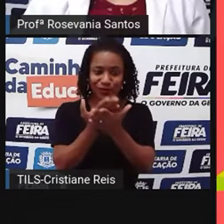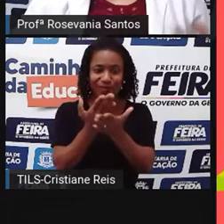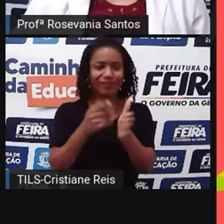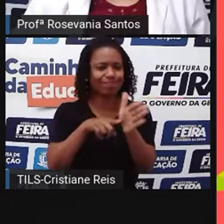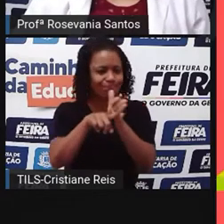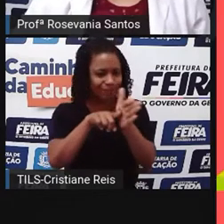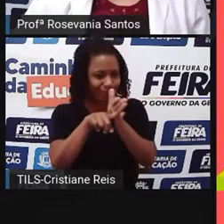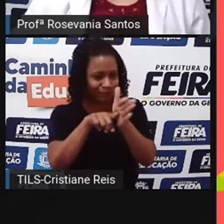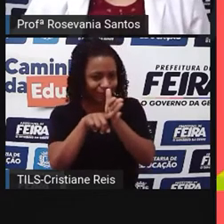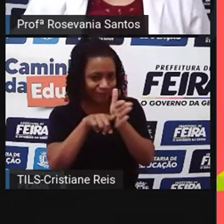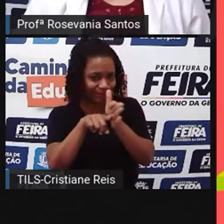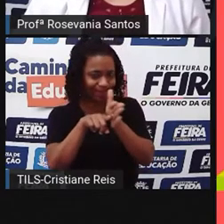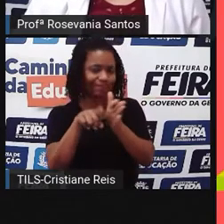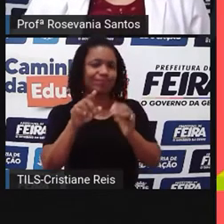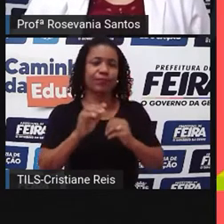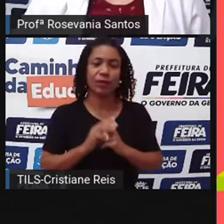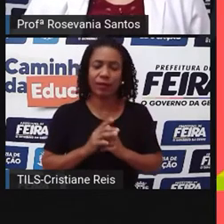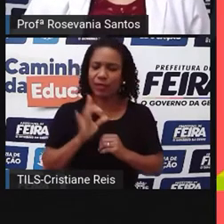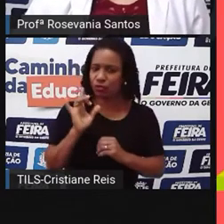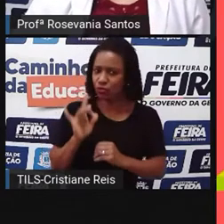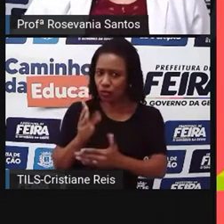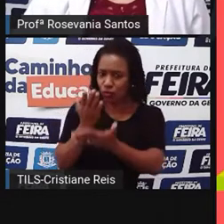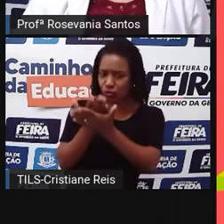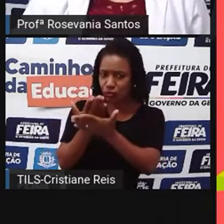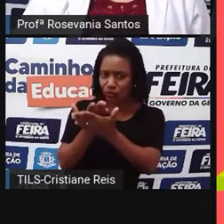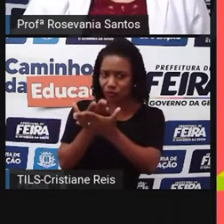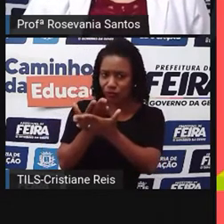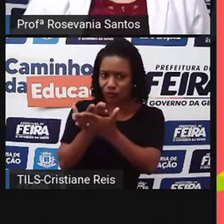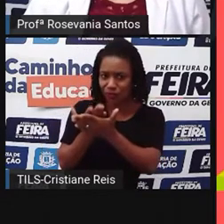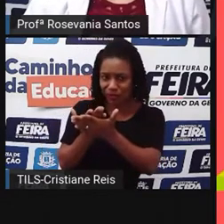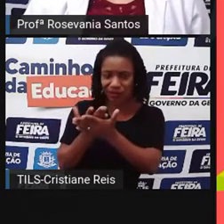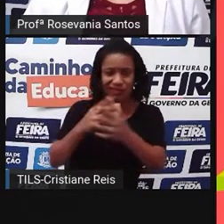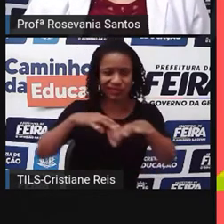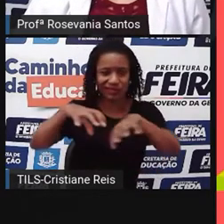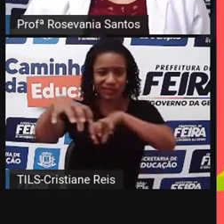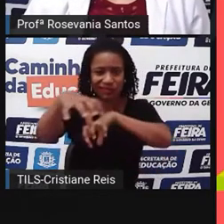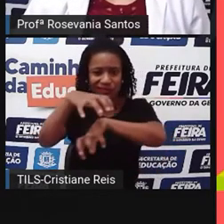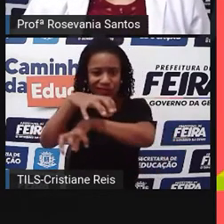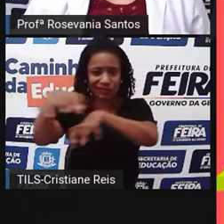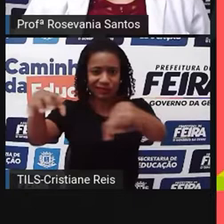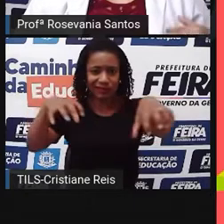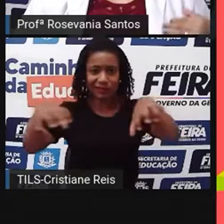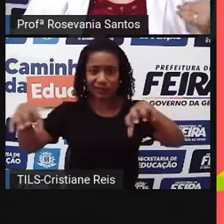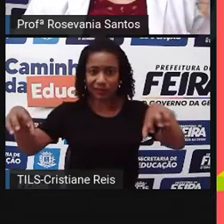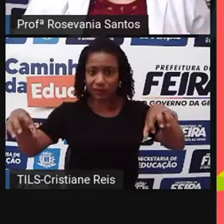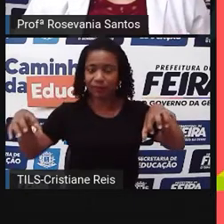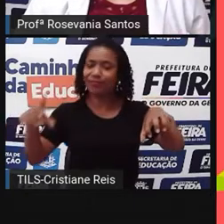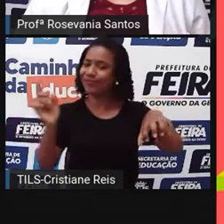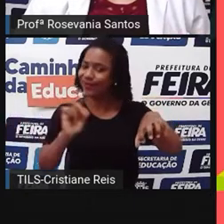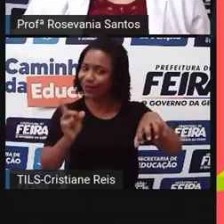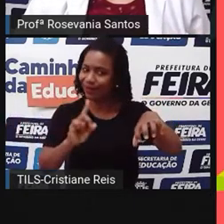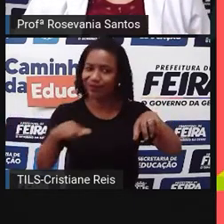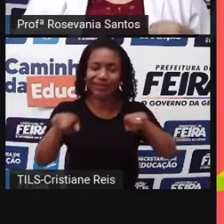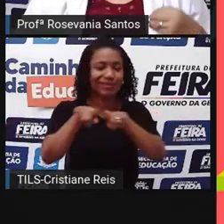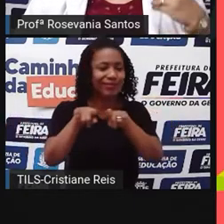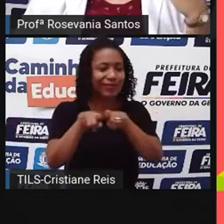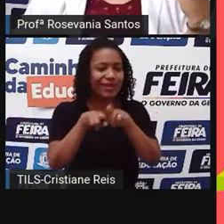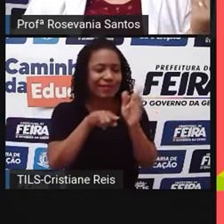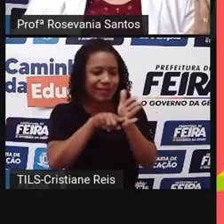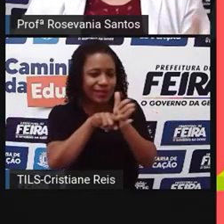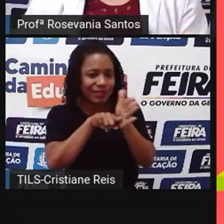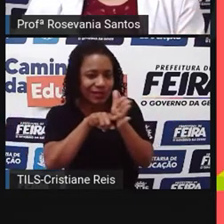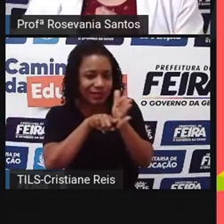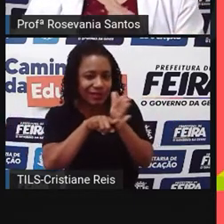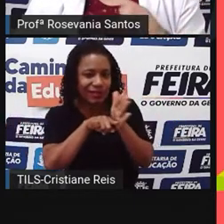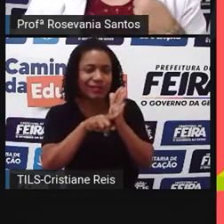preocupa somente com um estudo da divisão regional. Ele também trabalha com dados estatísticos, como, né? O percentual da população,